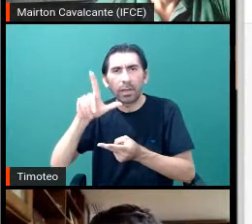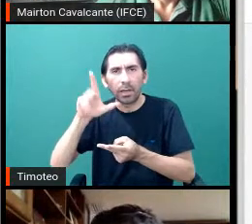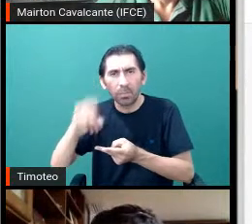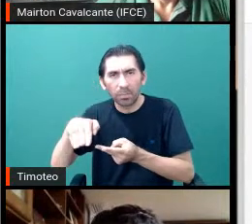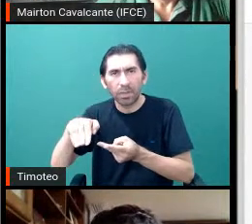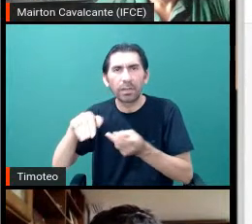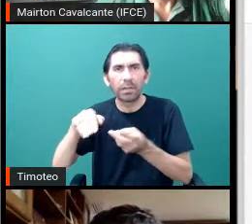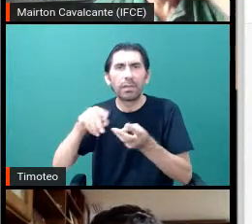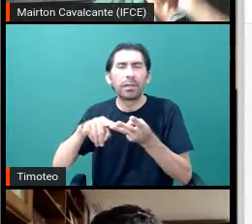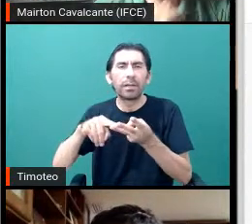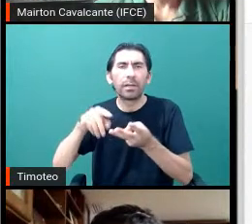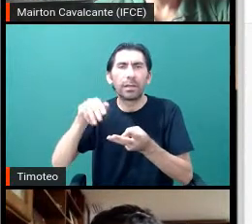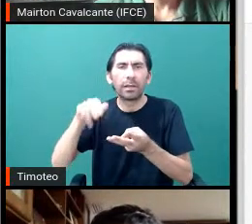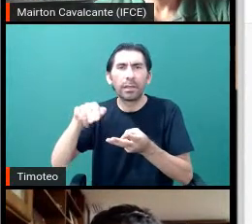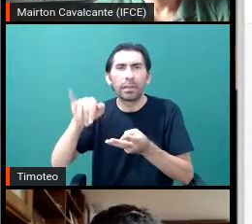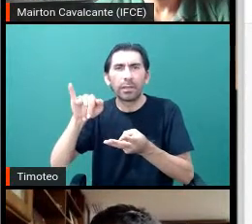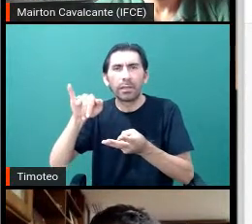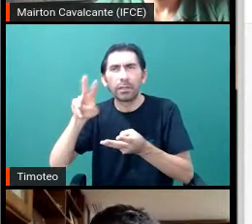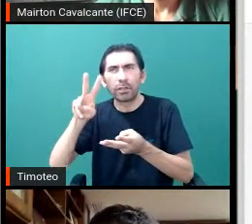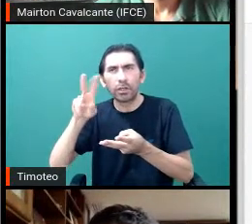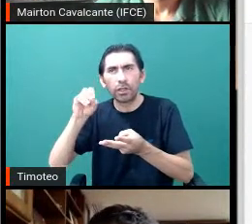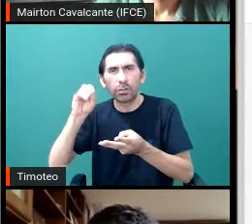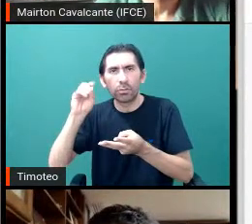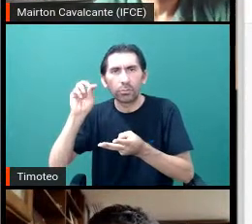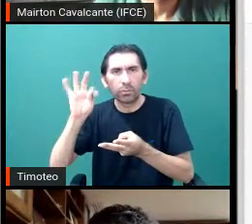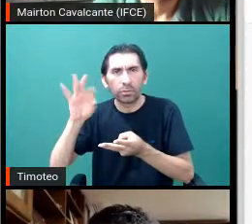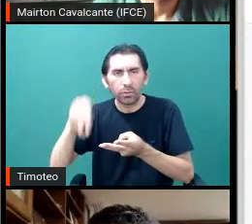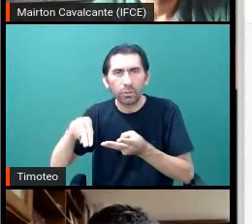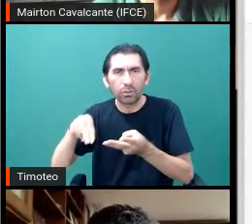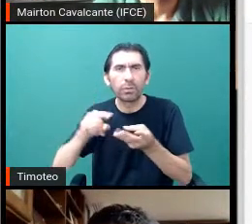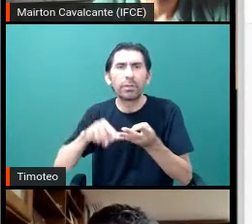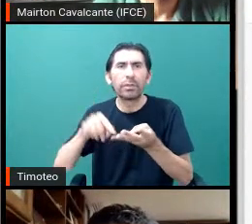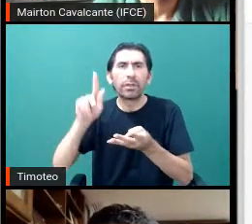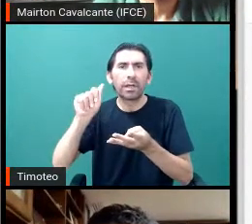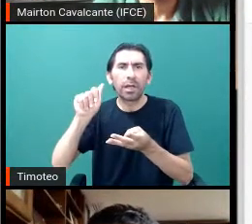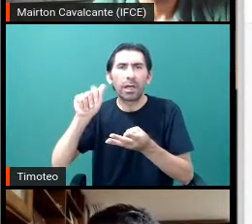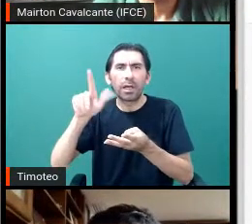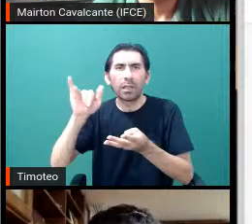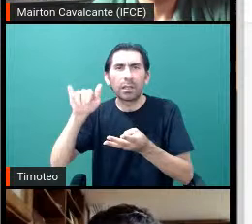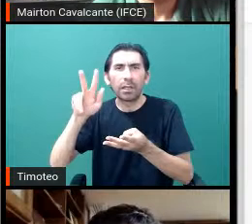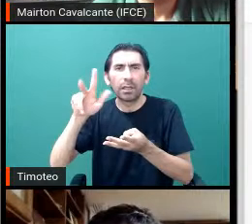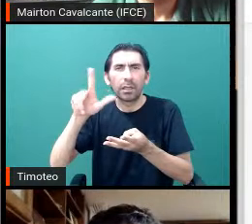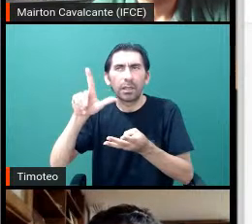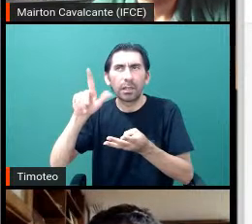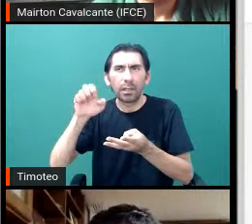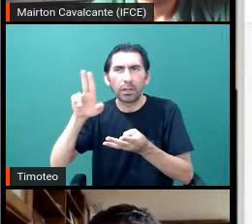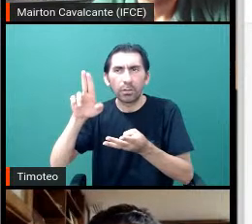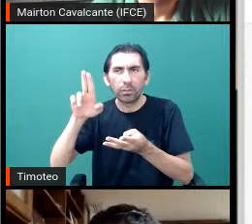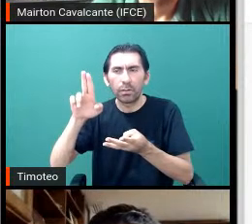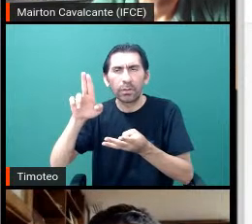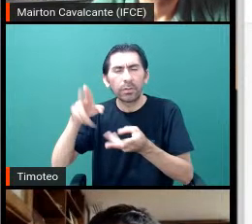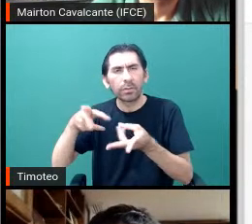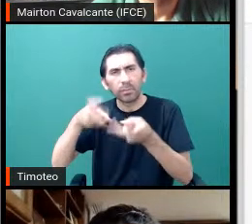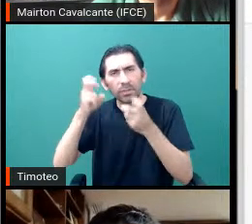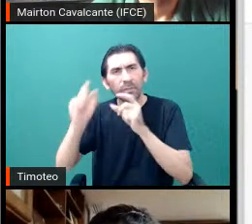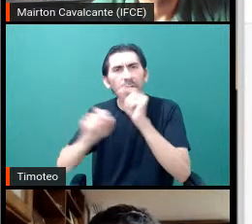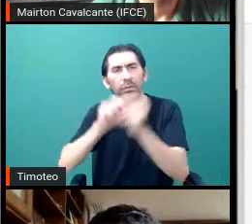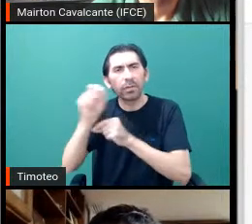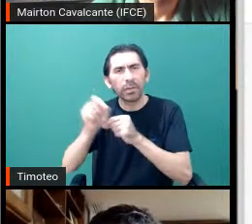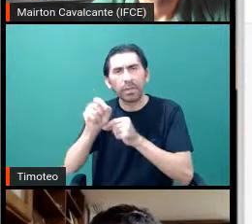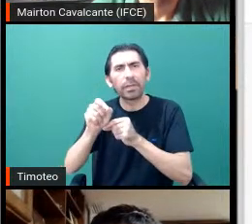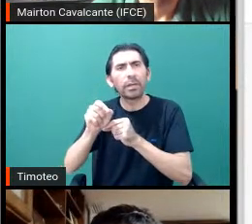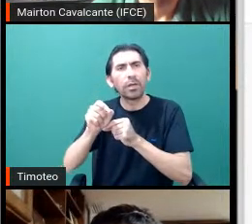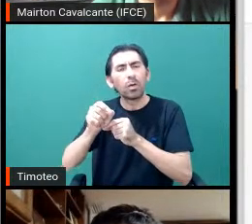Newton, Galileu, a partir, principalmente, Galileu, é que vocês vão começar a ver o aparecimento da astrofísica,